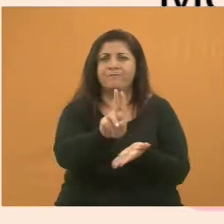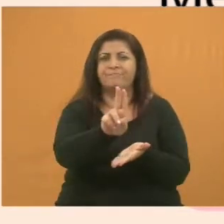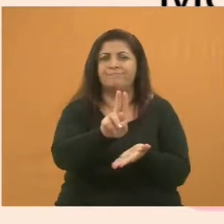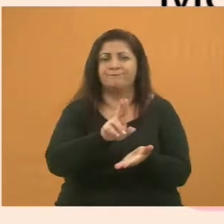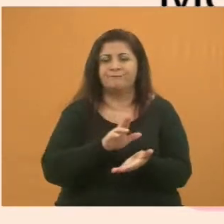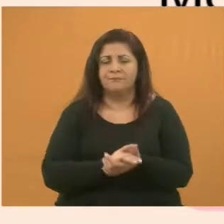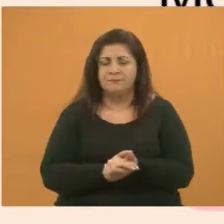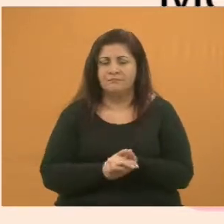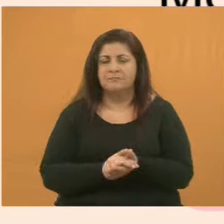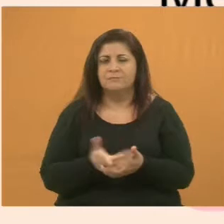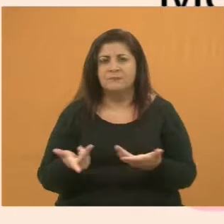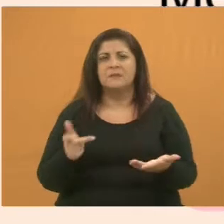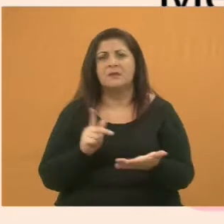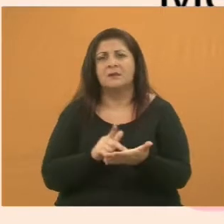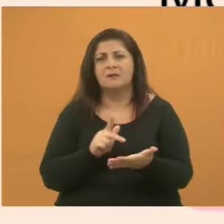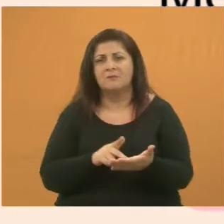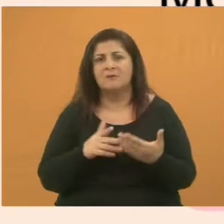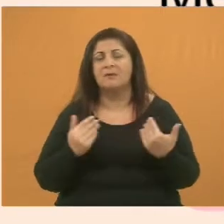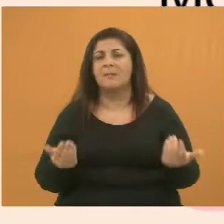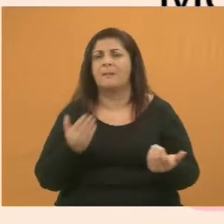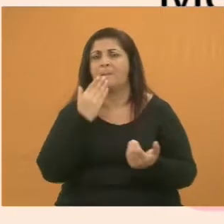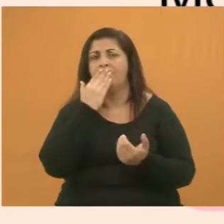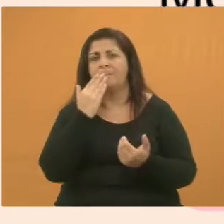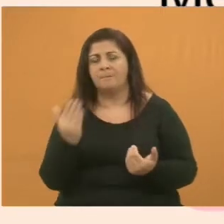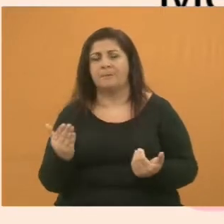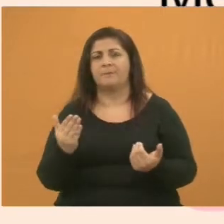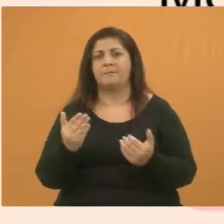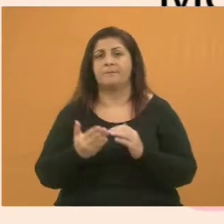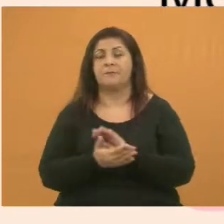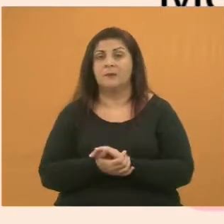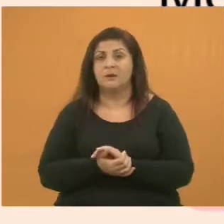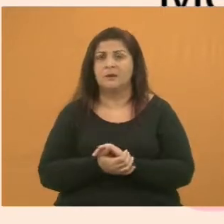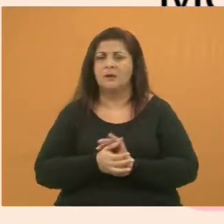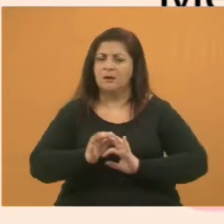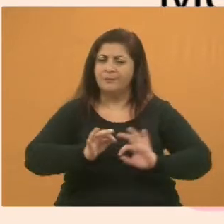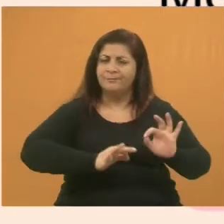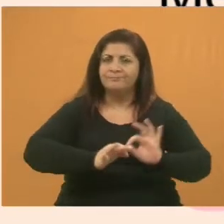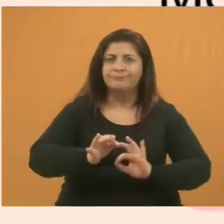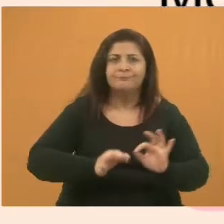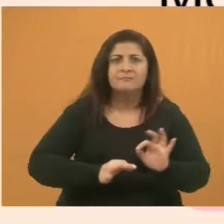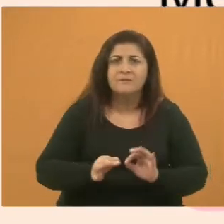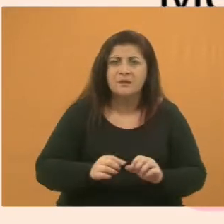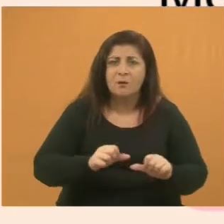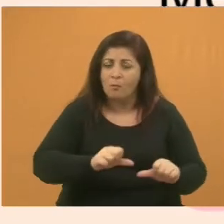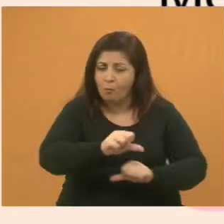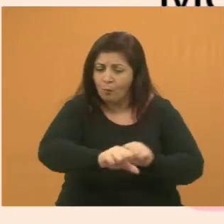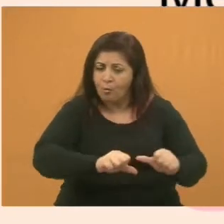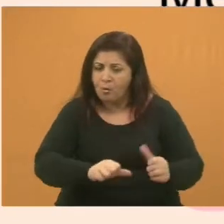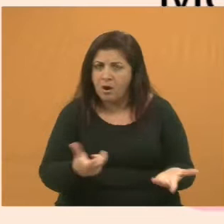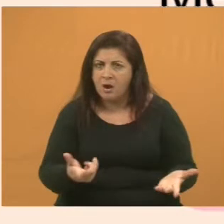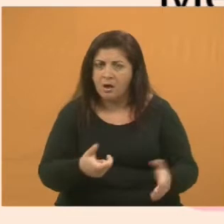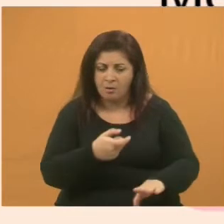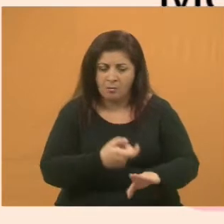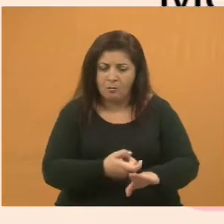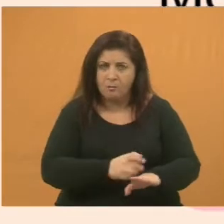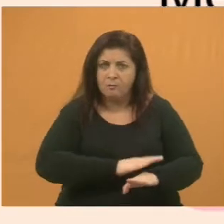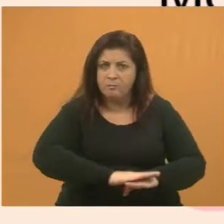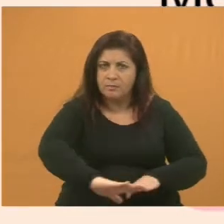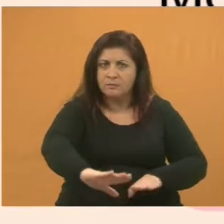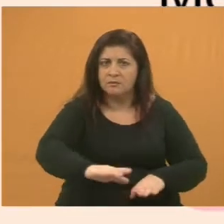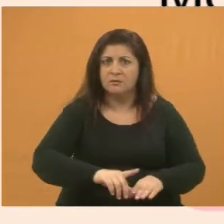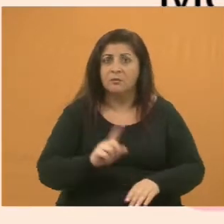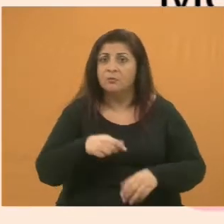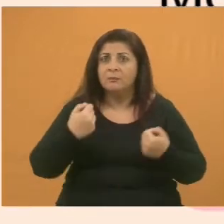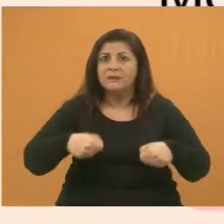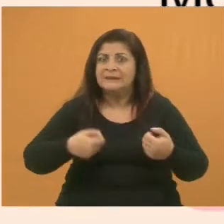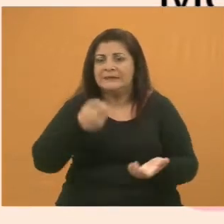Eu gostaria que, realmente, fosse tomada as providências para se trocar esse piso, cobrir esse piso. Hoje em dia, não precisa nem